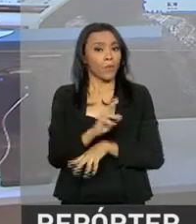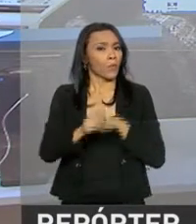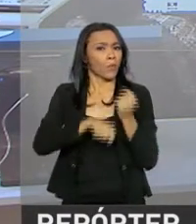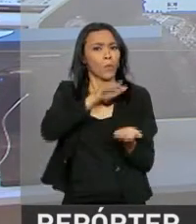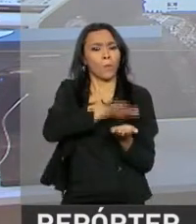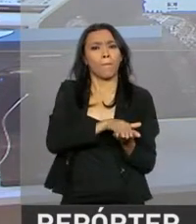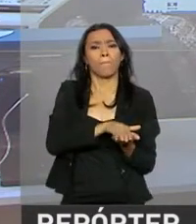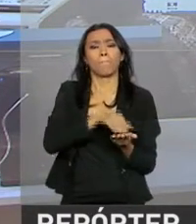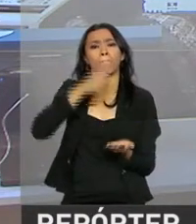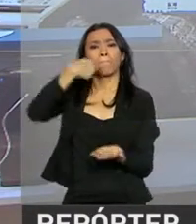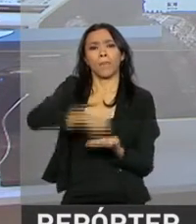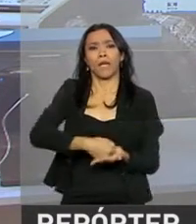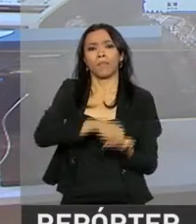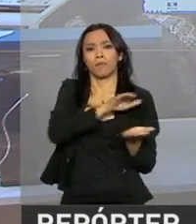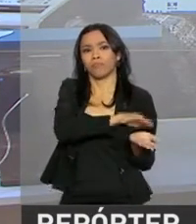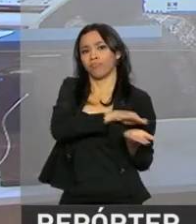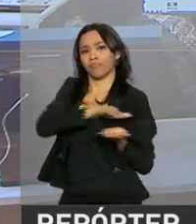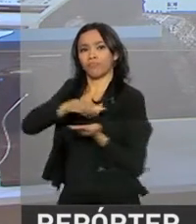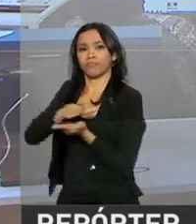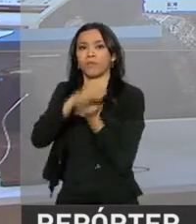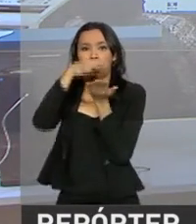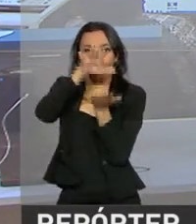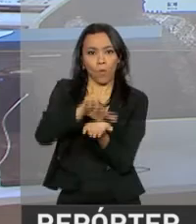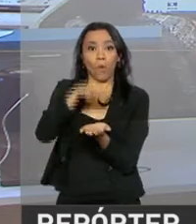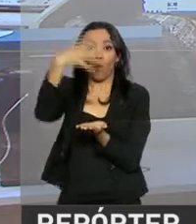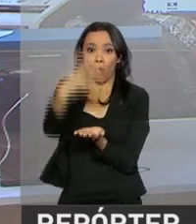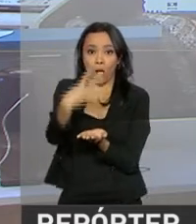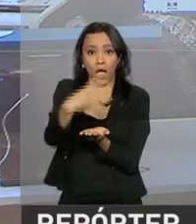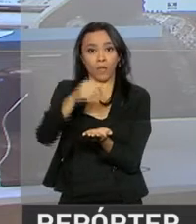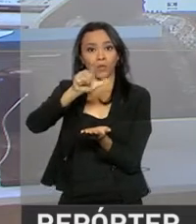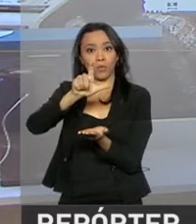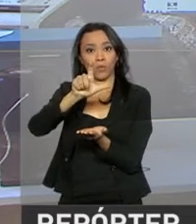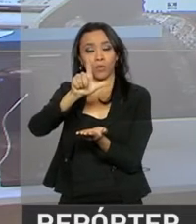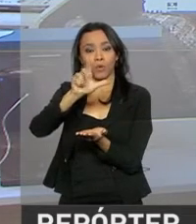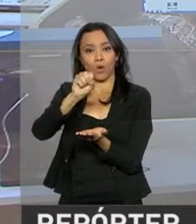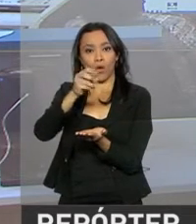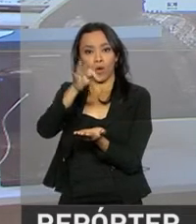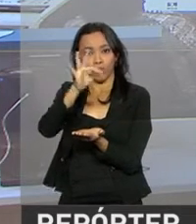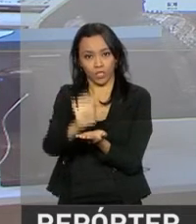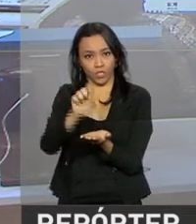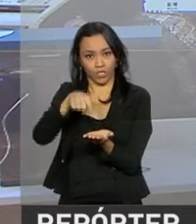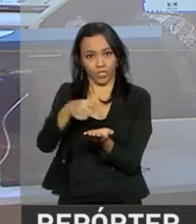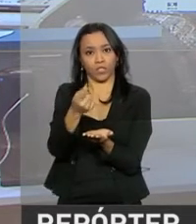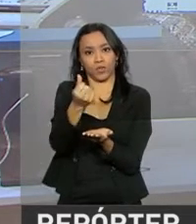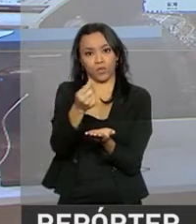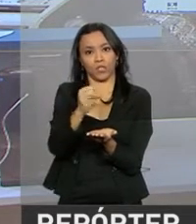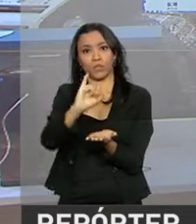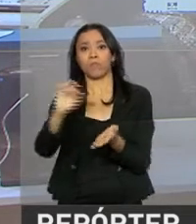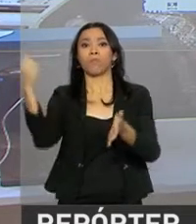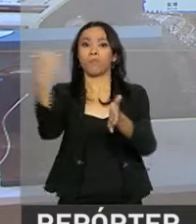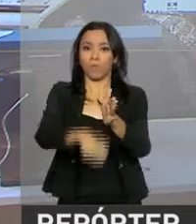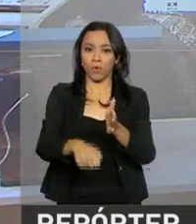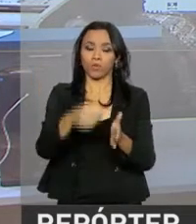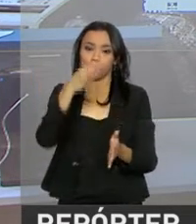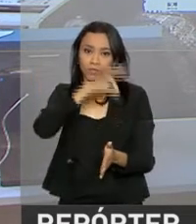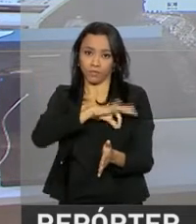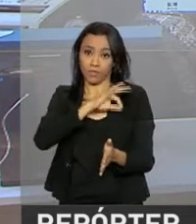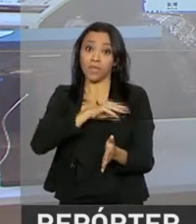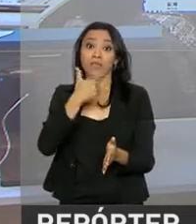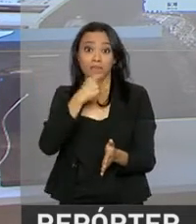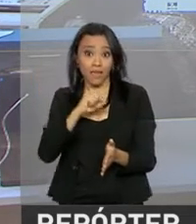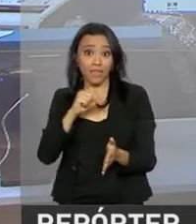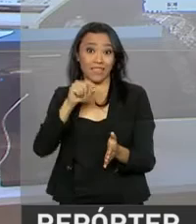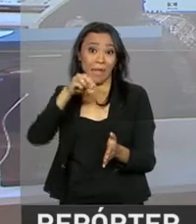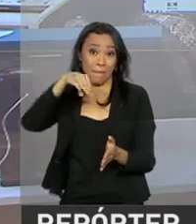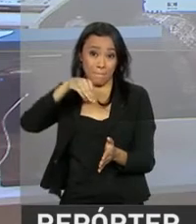pagamento do quarto lote da restituição do Imposto de Renda deste ano, além de lotes residuais de quem caiu na malha fina